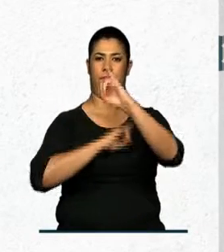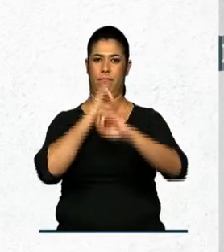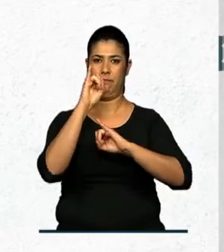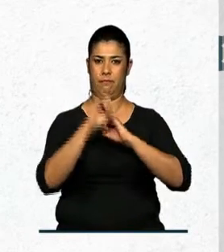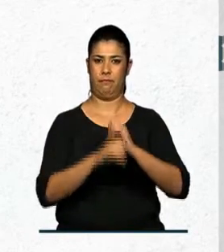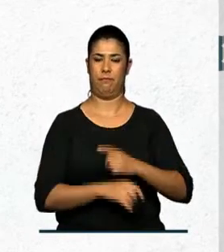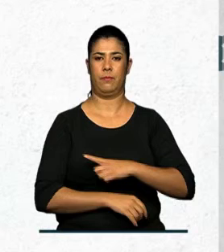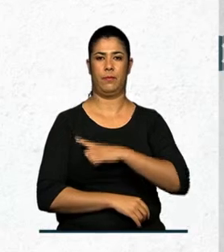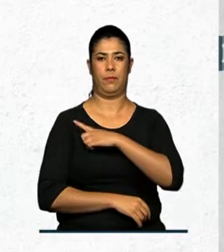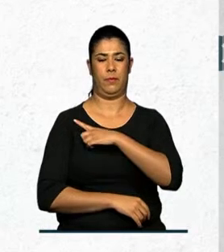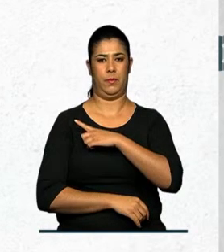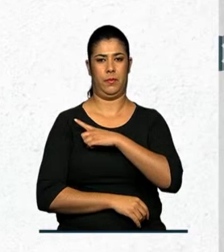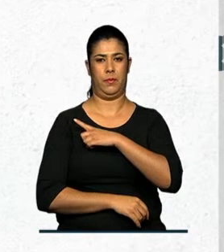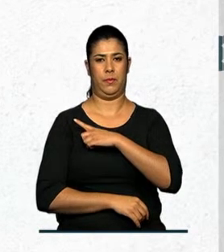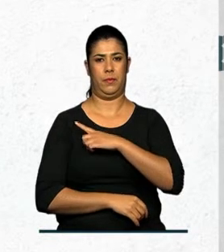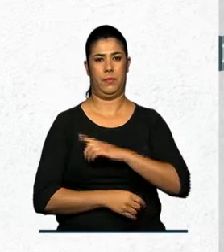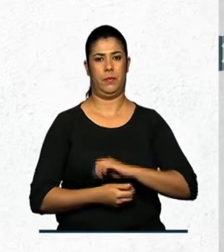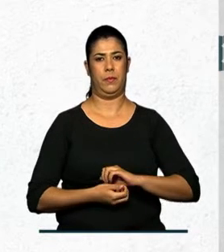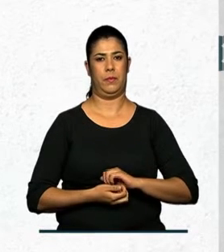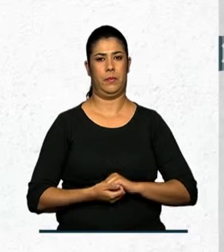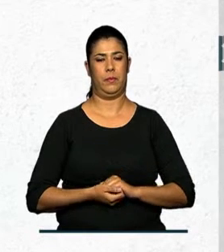.fiocruz.br.